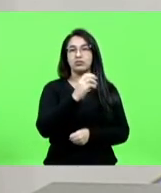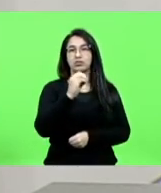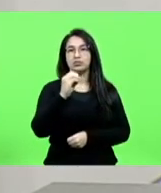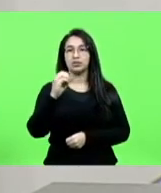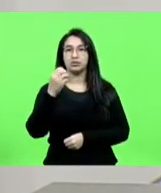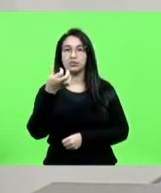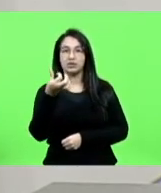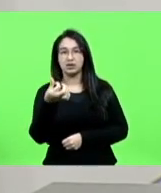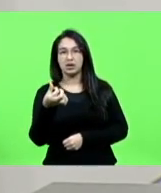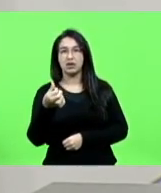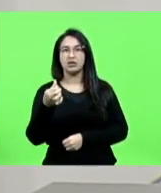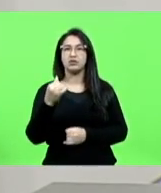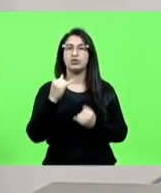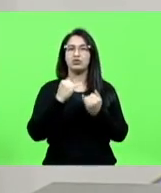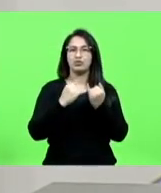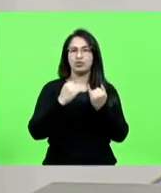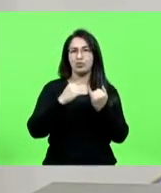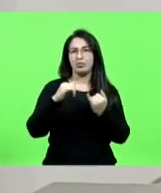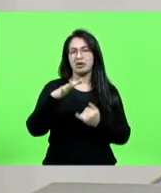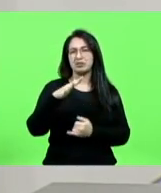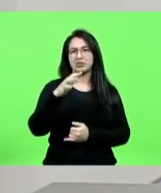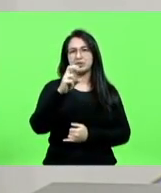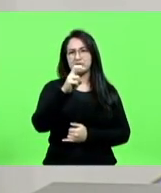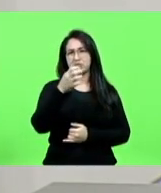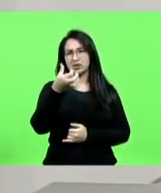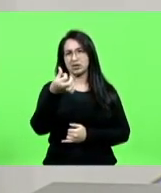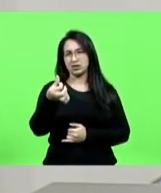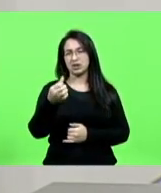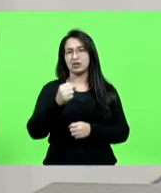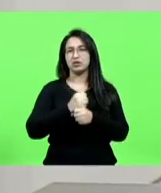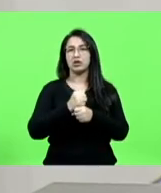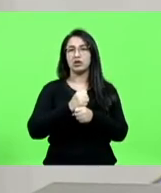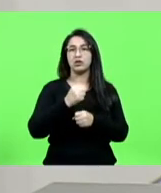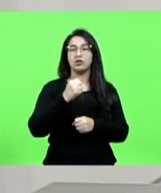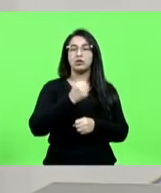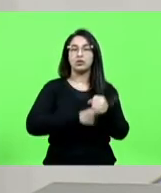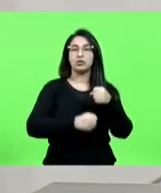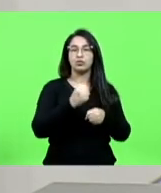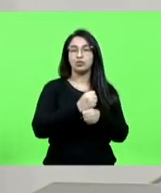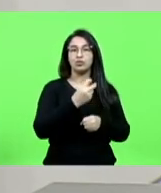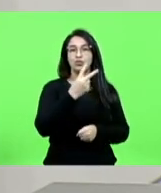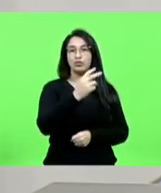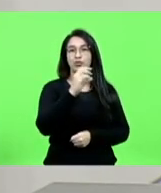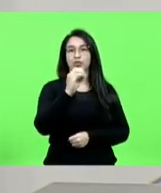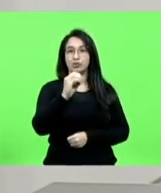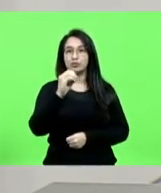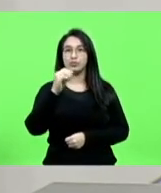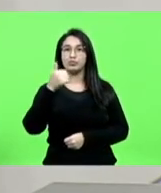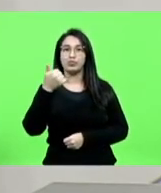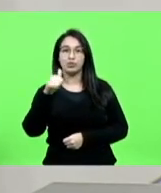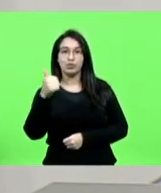na média 2011 10 23 digo